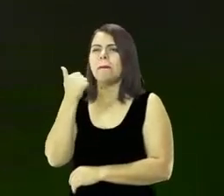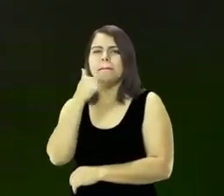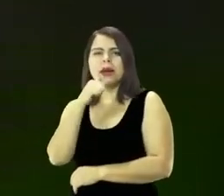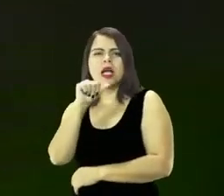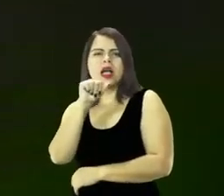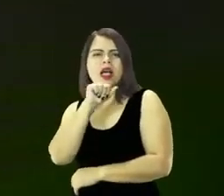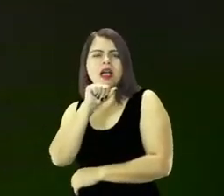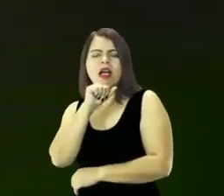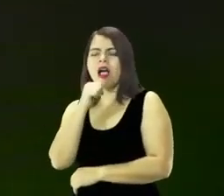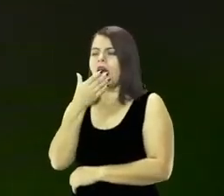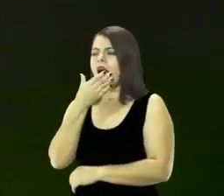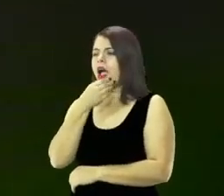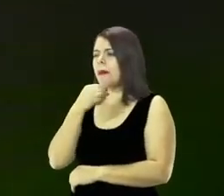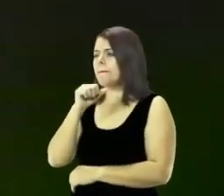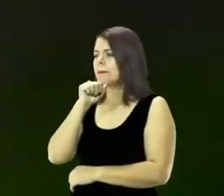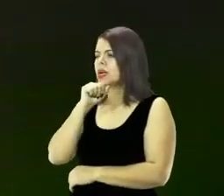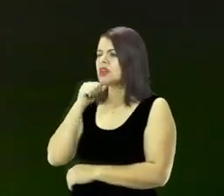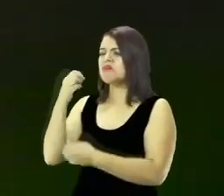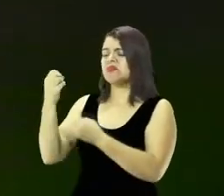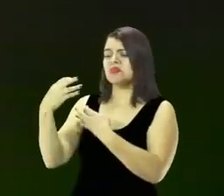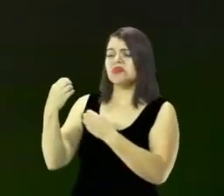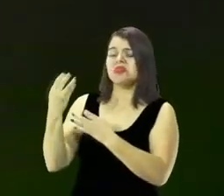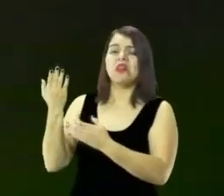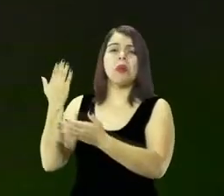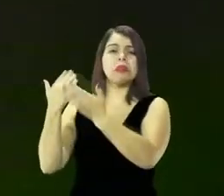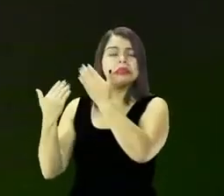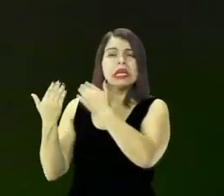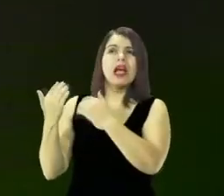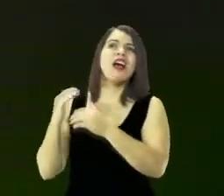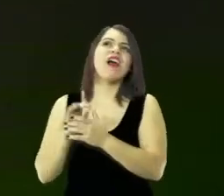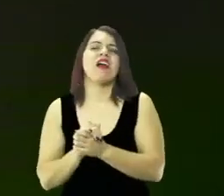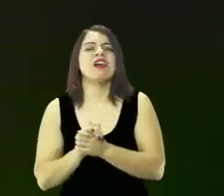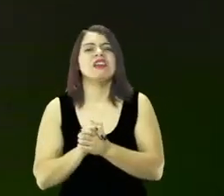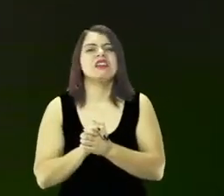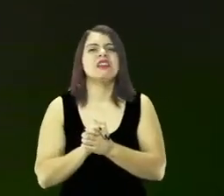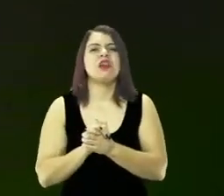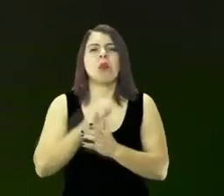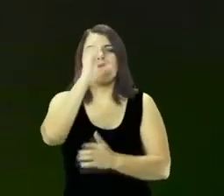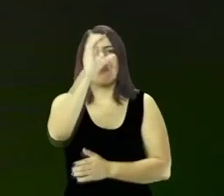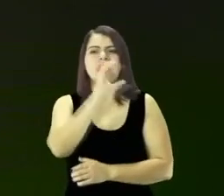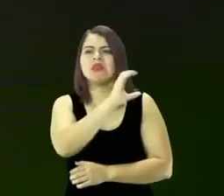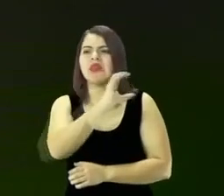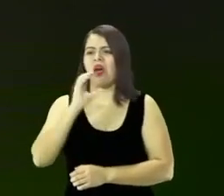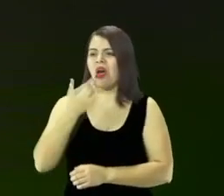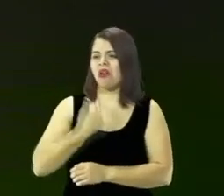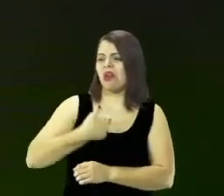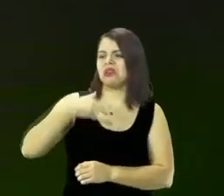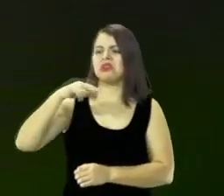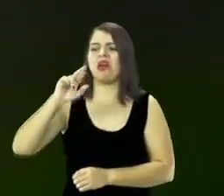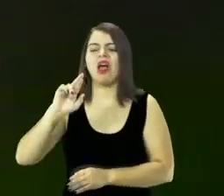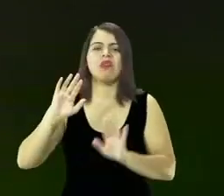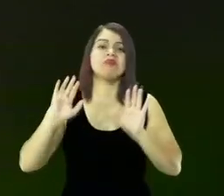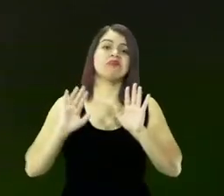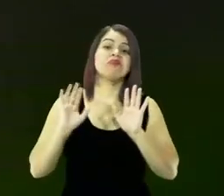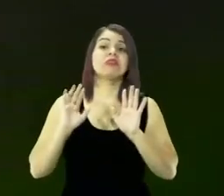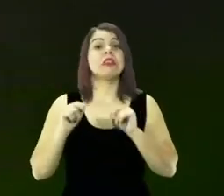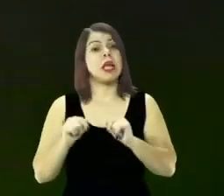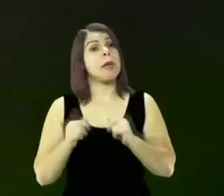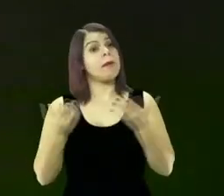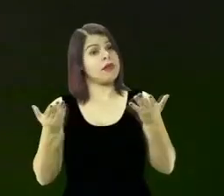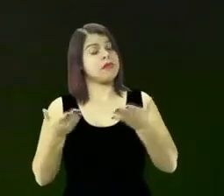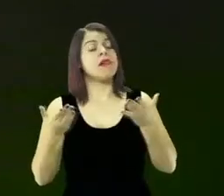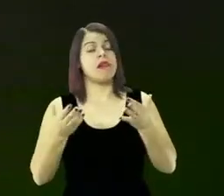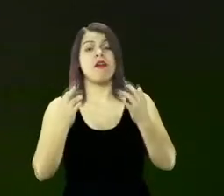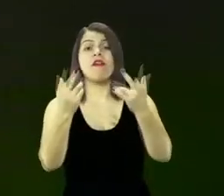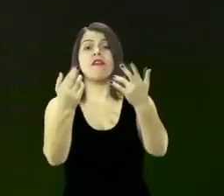cristão evangélico eu sou um cristão católico mas nunca nasci de novo se você deseja nascer de novo eu quero fazer uma oração